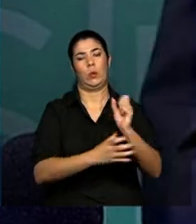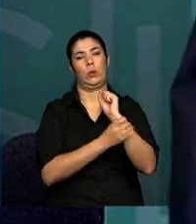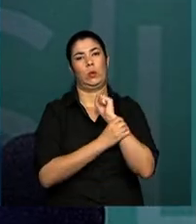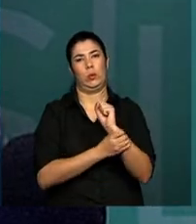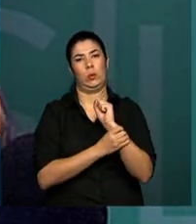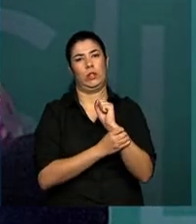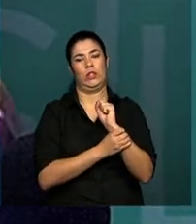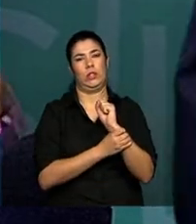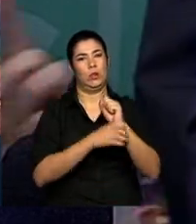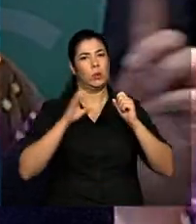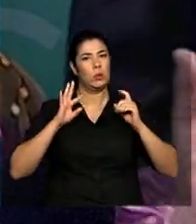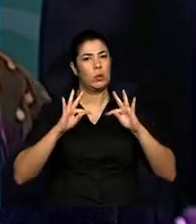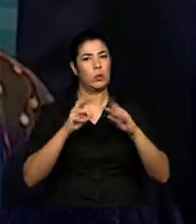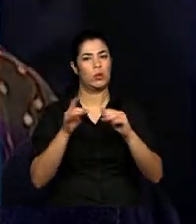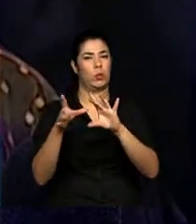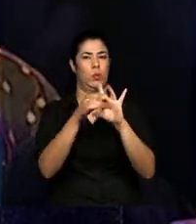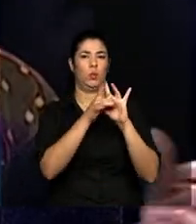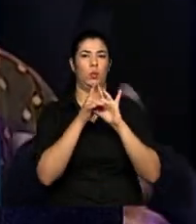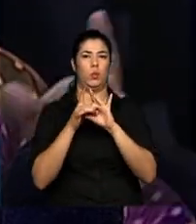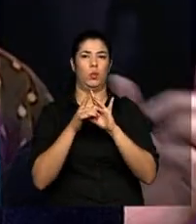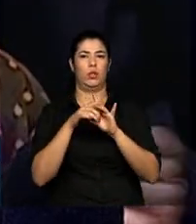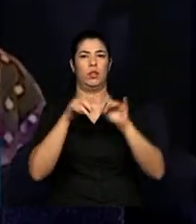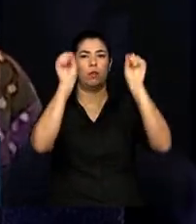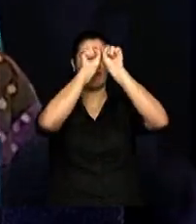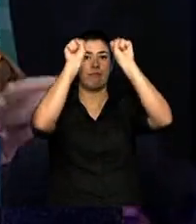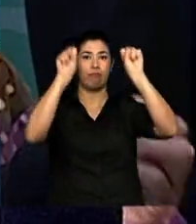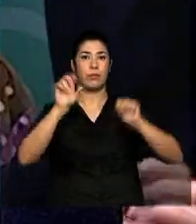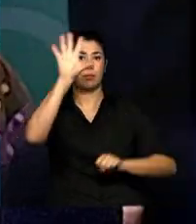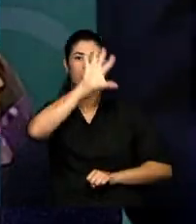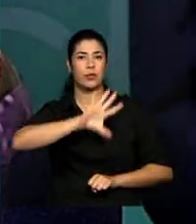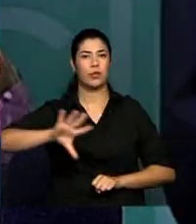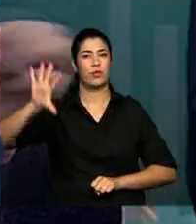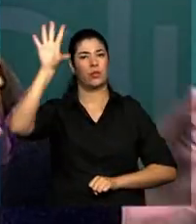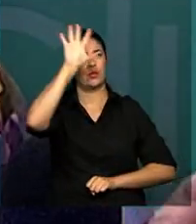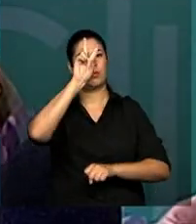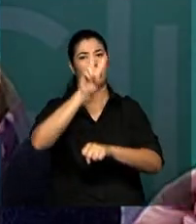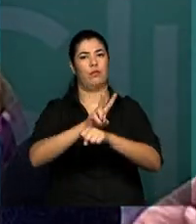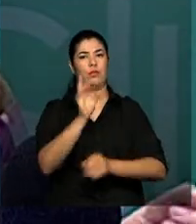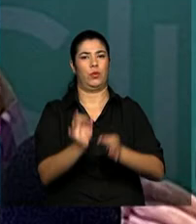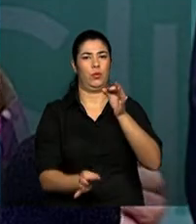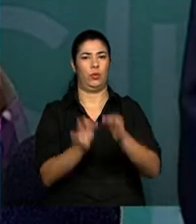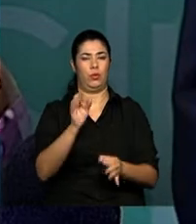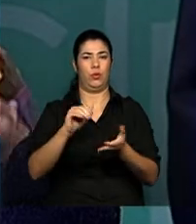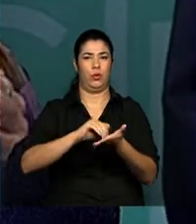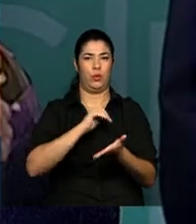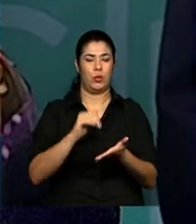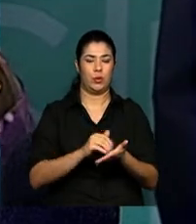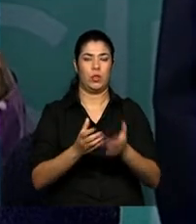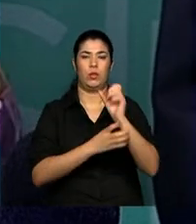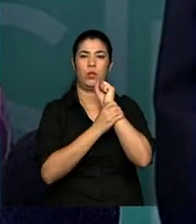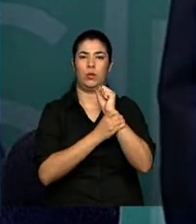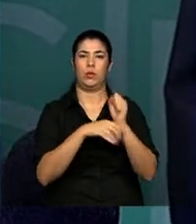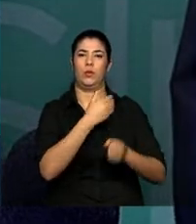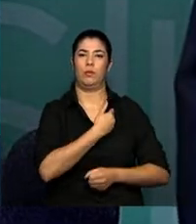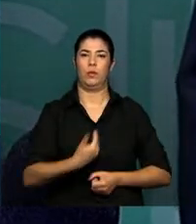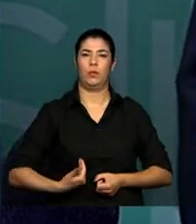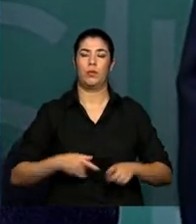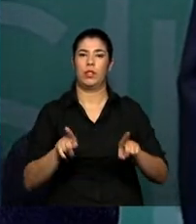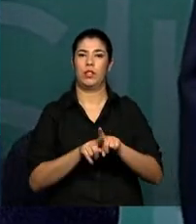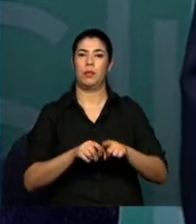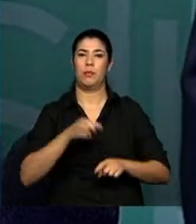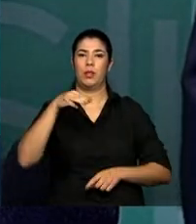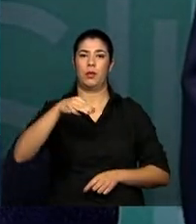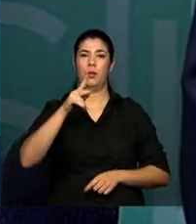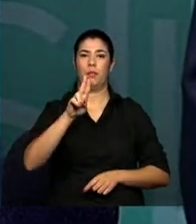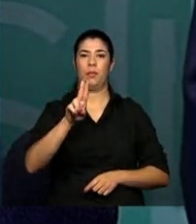todo o Sistema Nacional de Justiça, de Defensoria, de Segurança Pública e do Ministério Público.